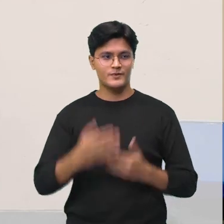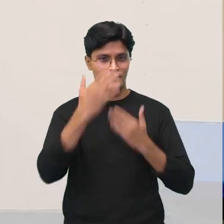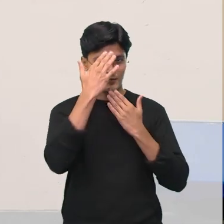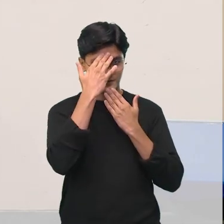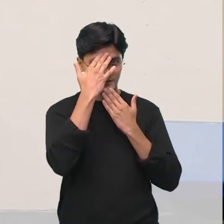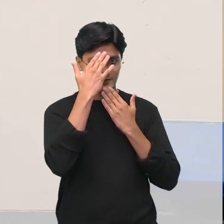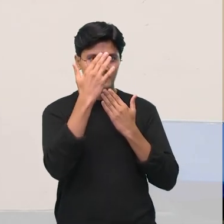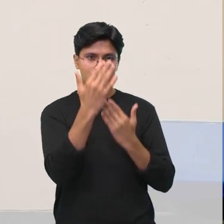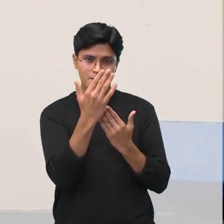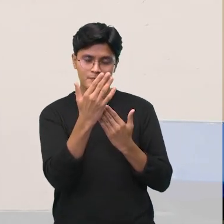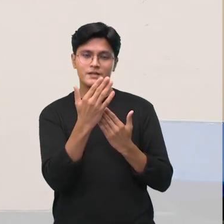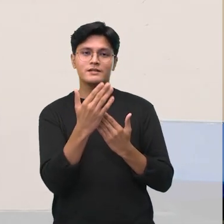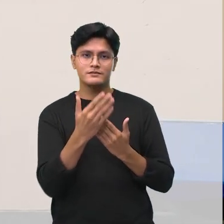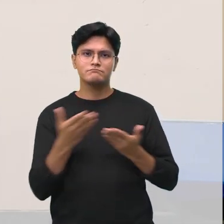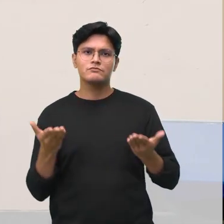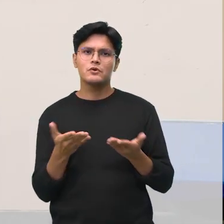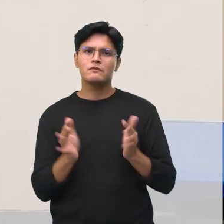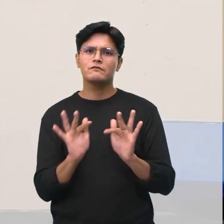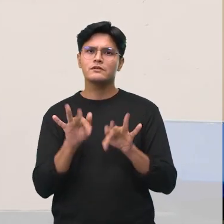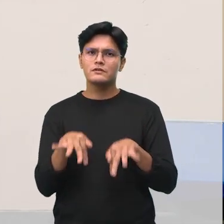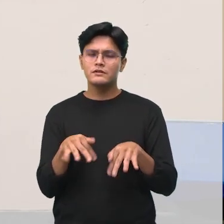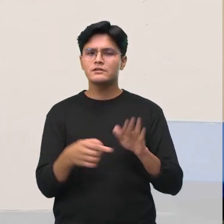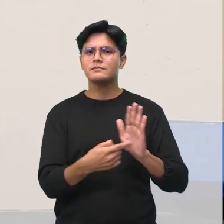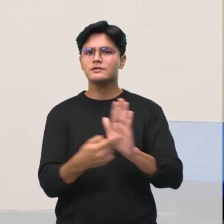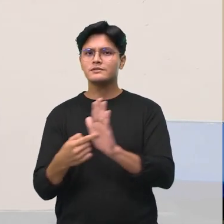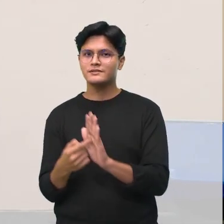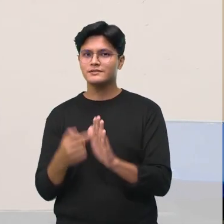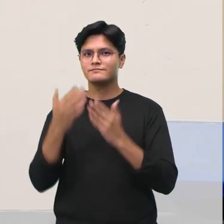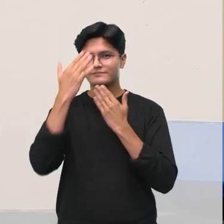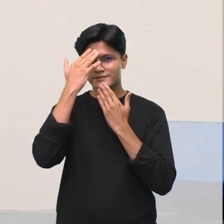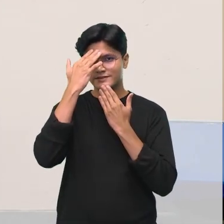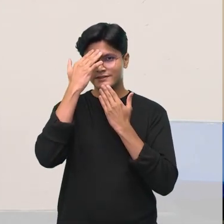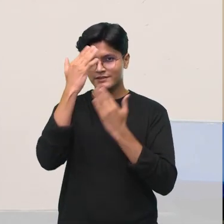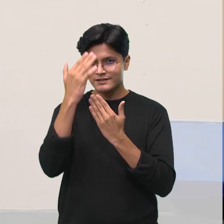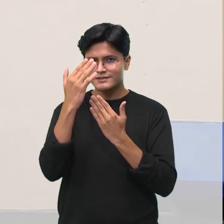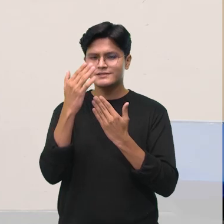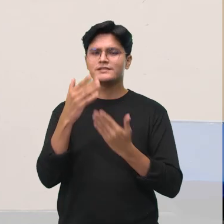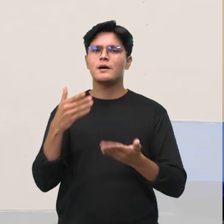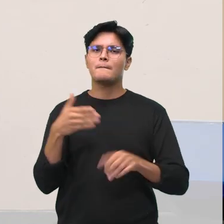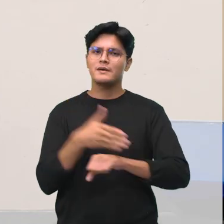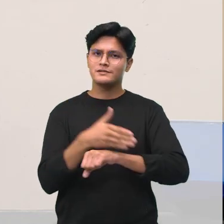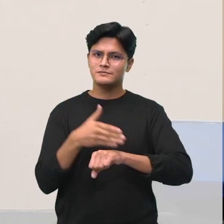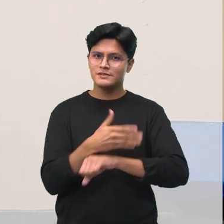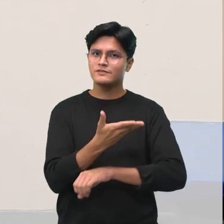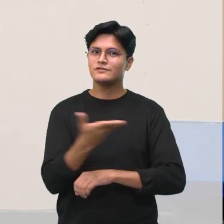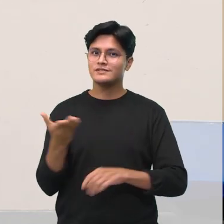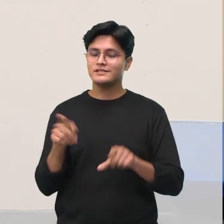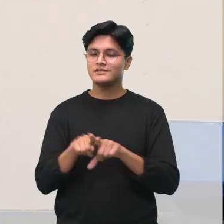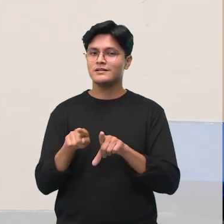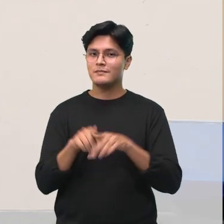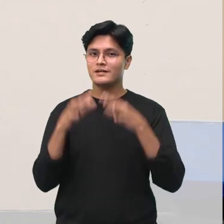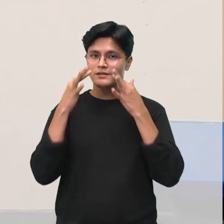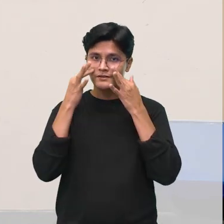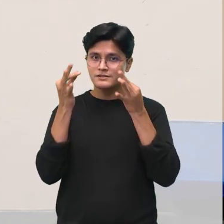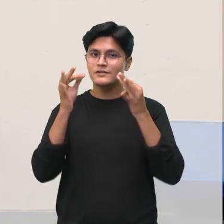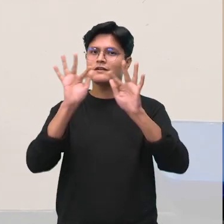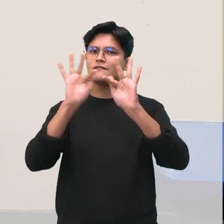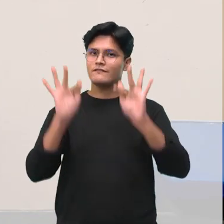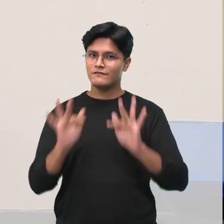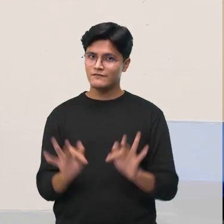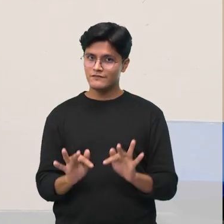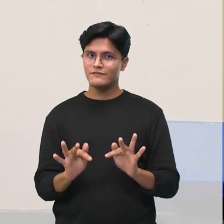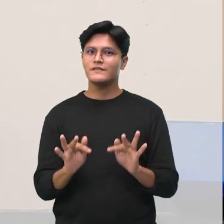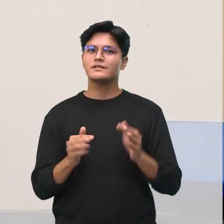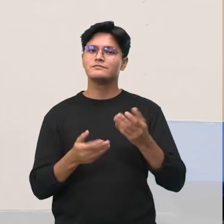Rodrigo. A gente finaliza a nossa apresentação aqui. Agradecemos a presença de todos, a atenção, né? Ficamos felizes em compartilhar